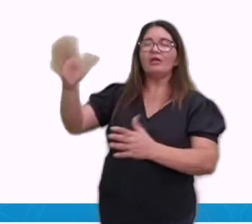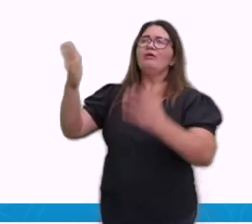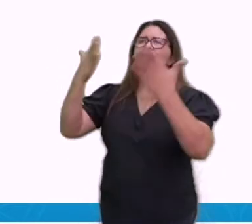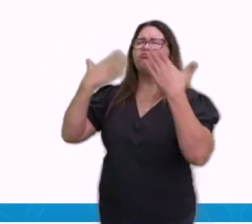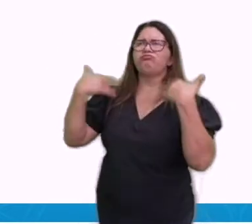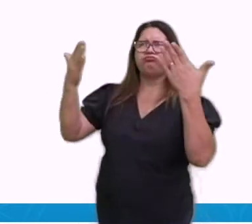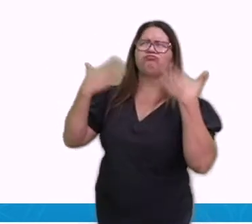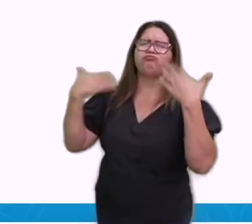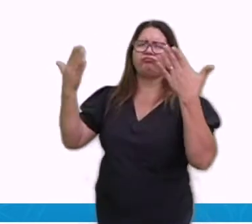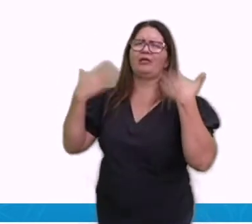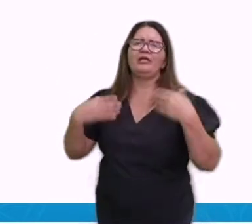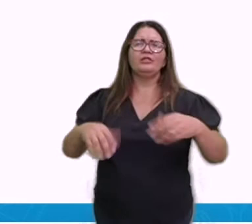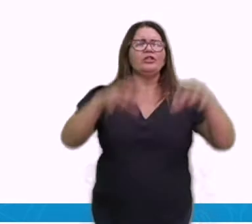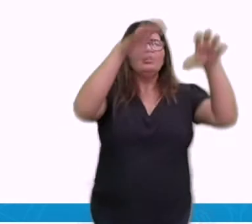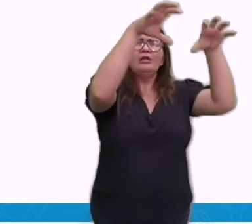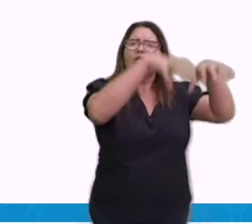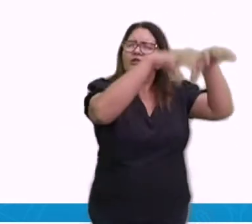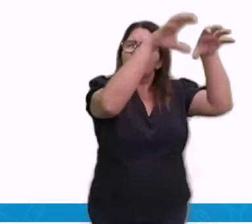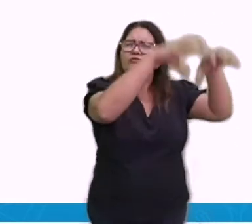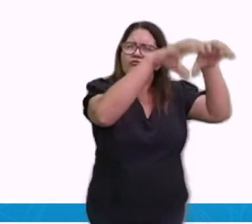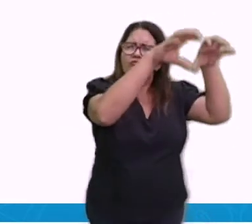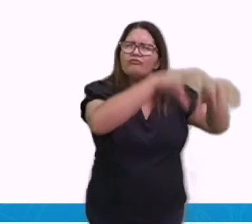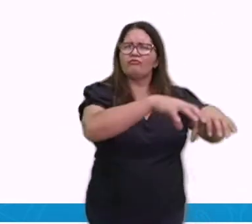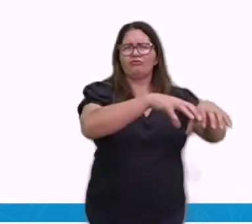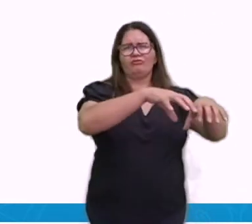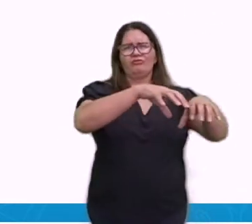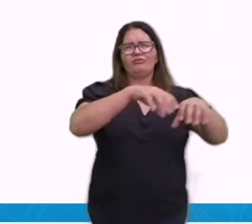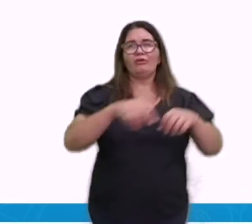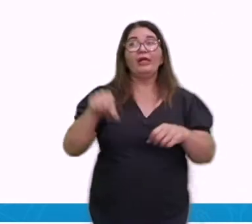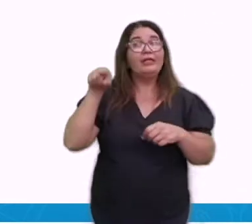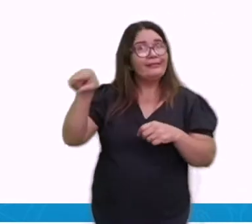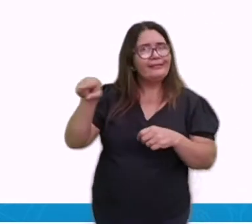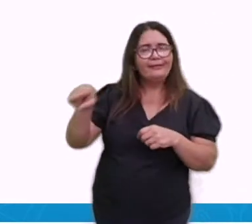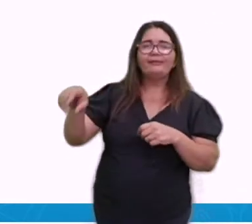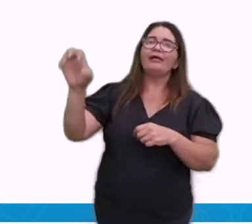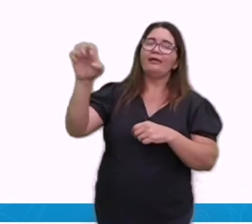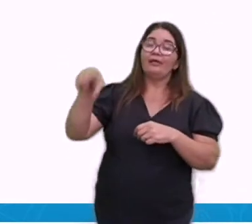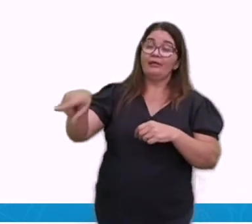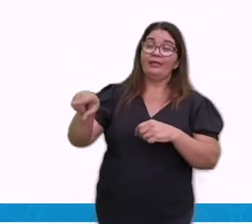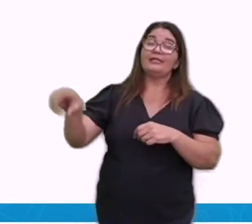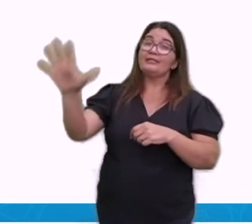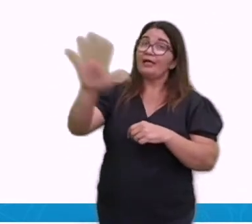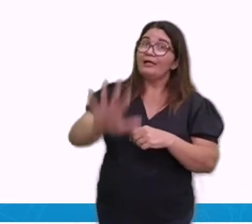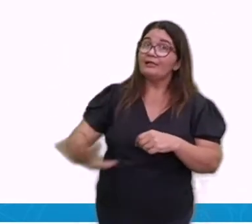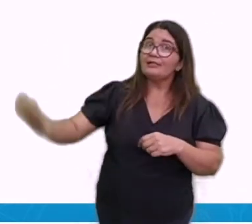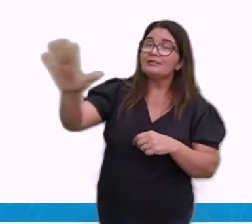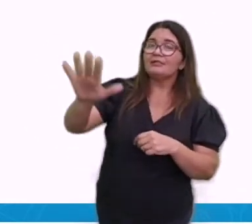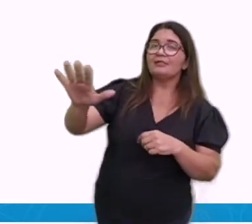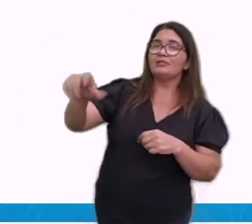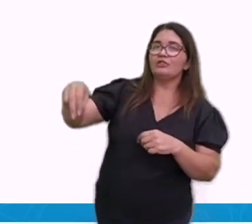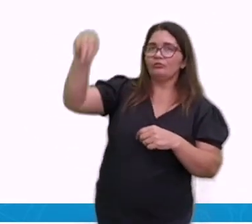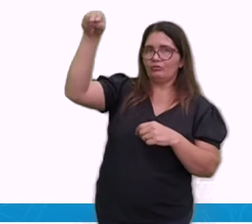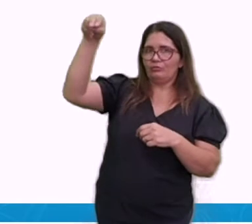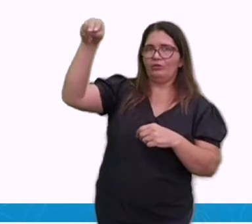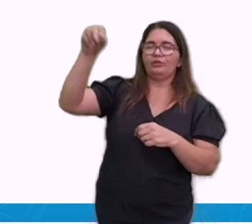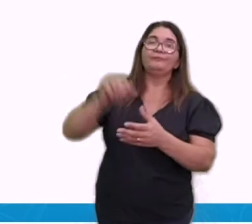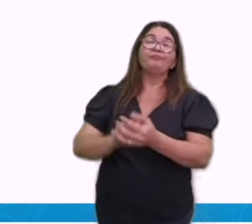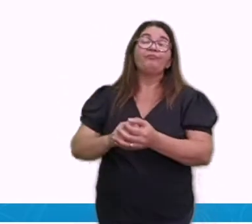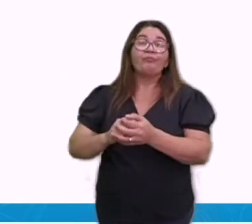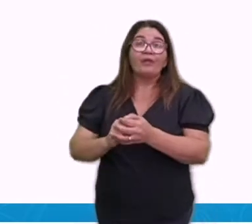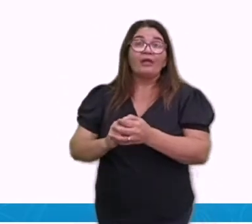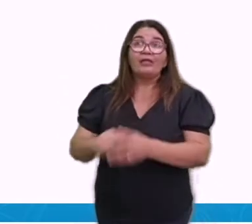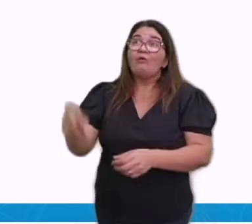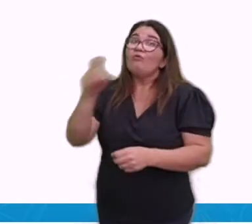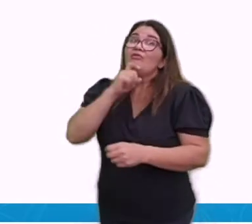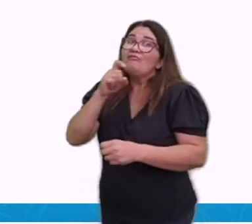chuvoso, né? A região norte é muito quente e chove muito. O inverno é seco e o verão